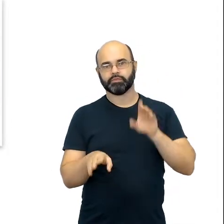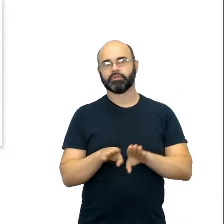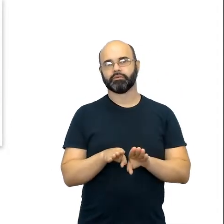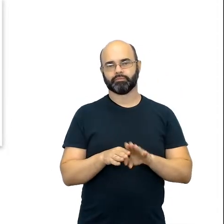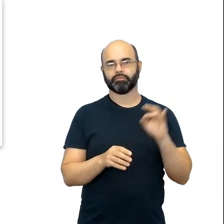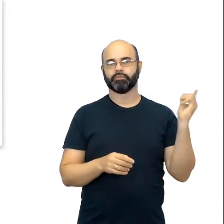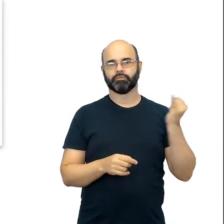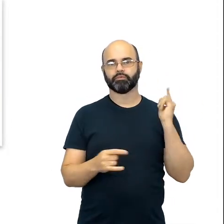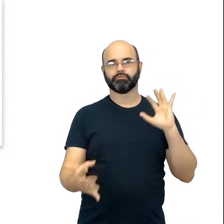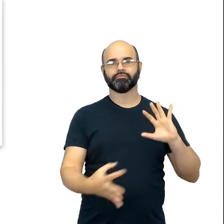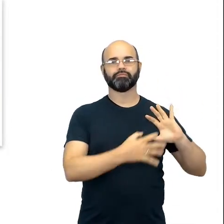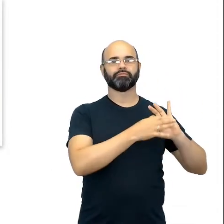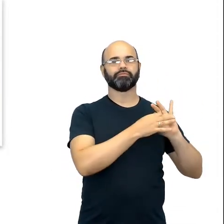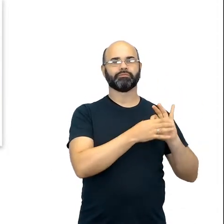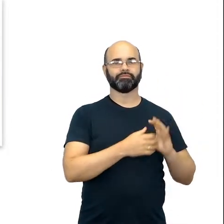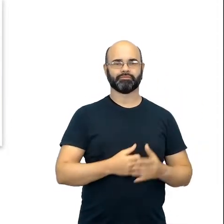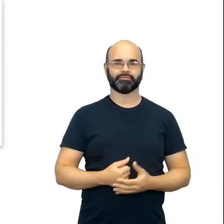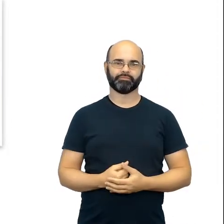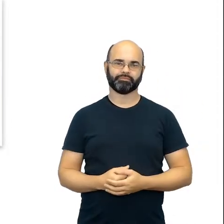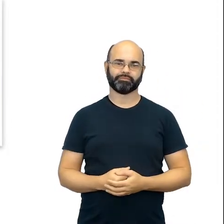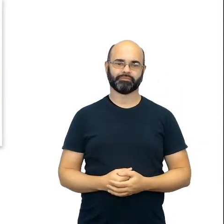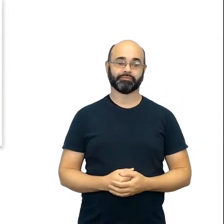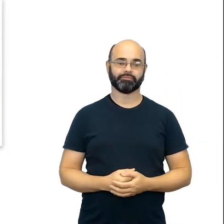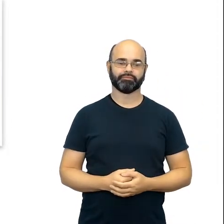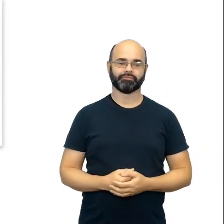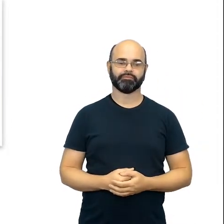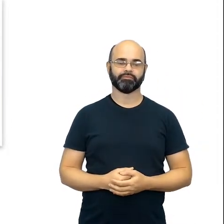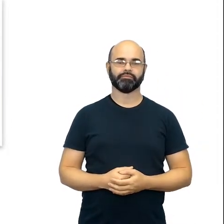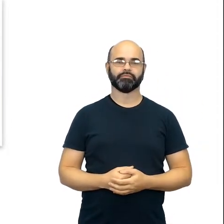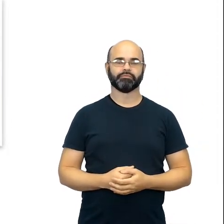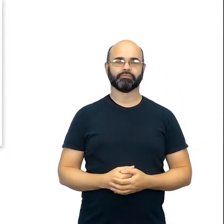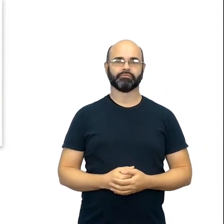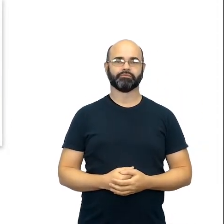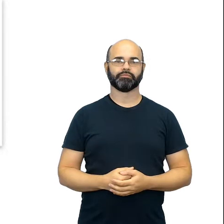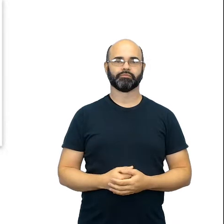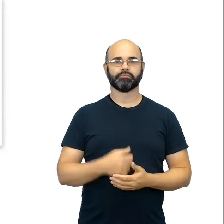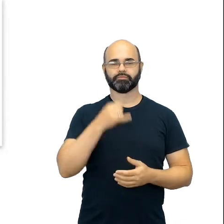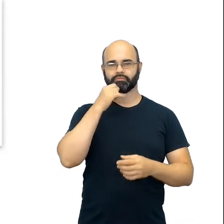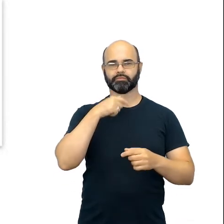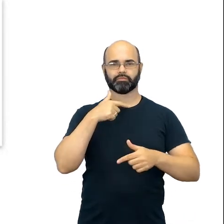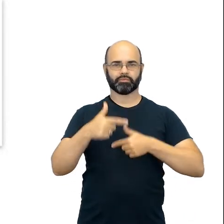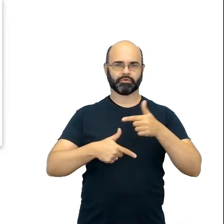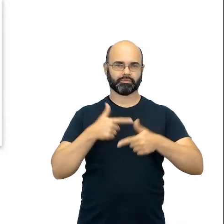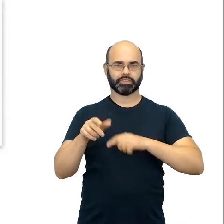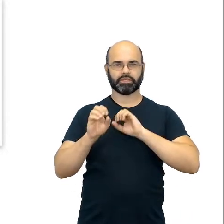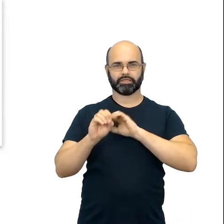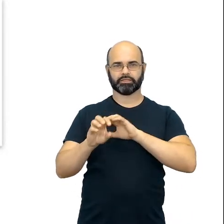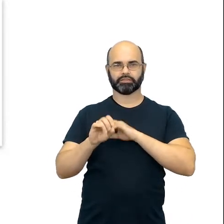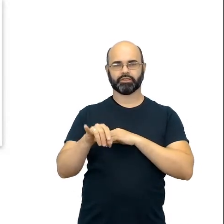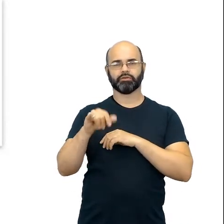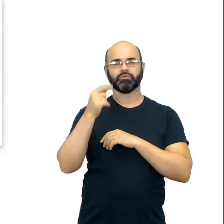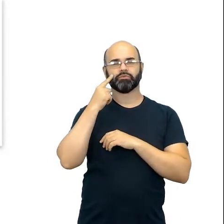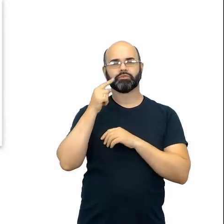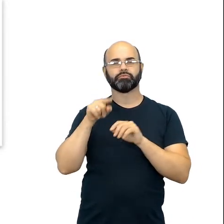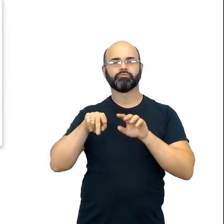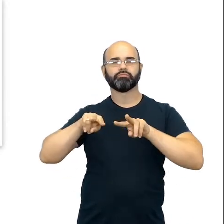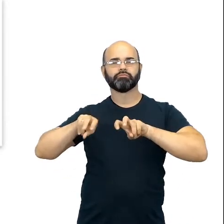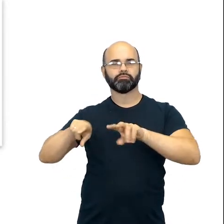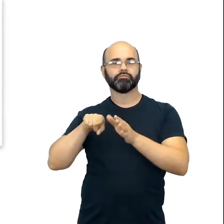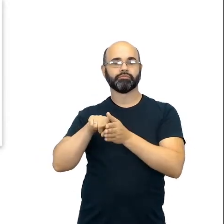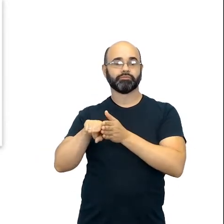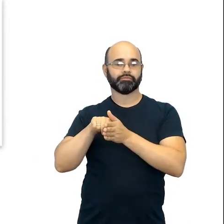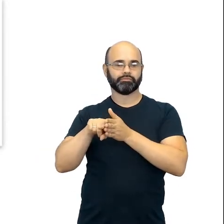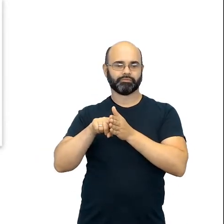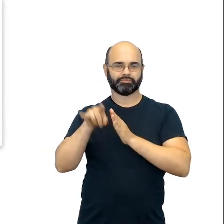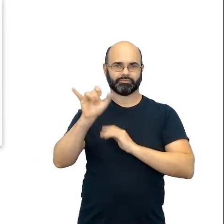O que é trabalhar com o ensino de investigação? Vamos ver essas imagens. Essas